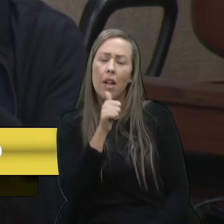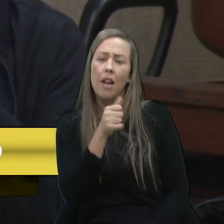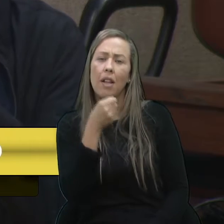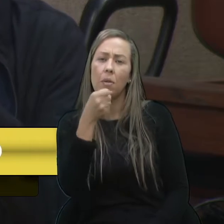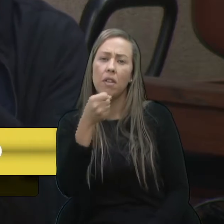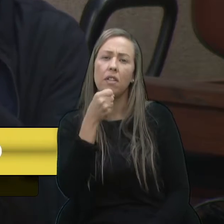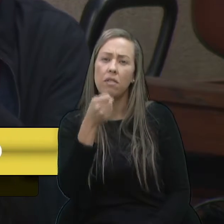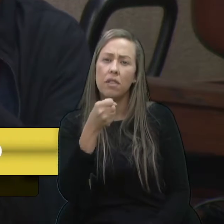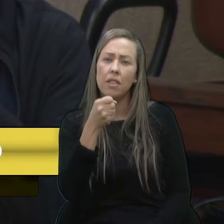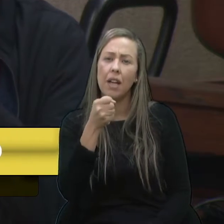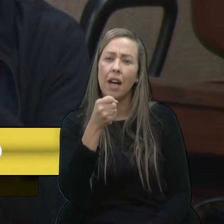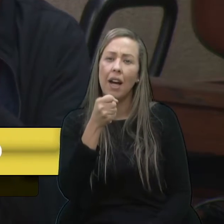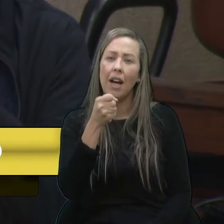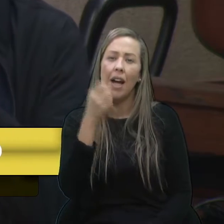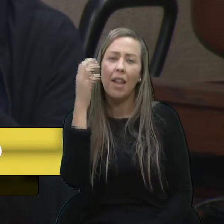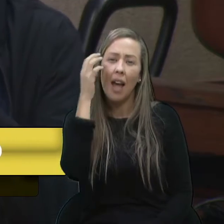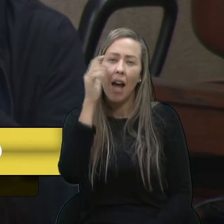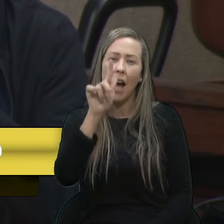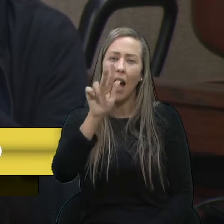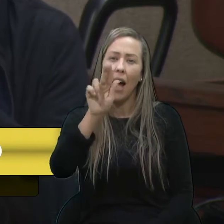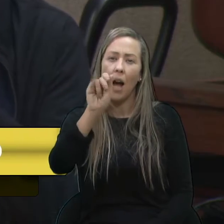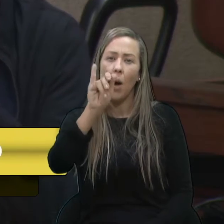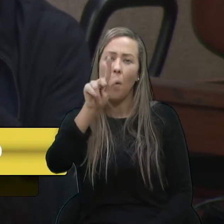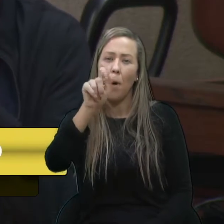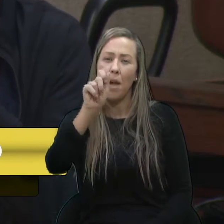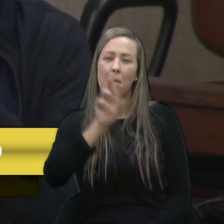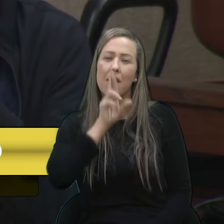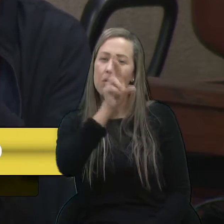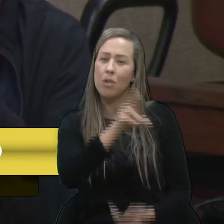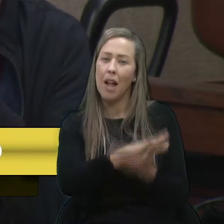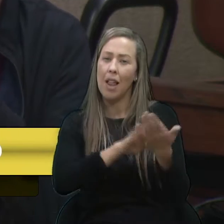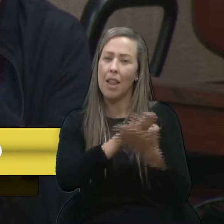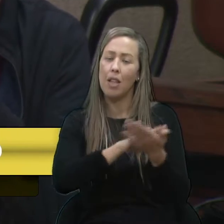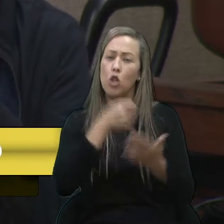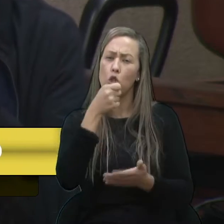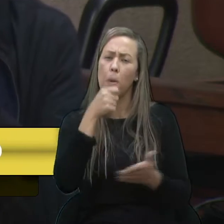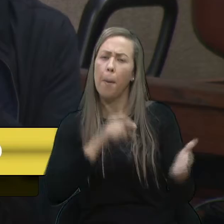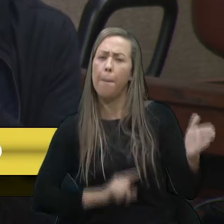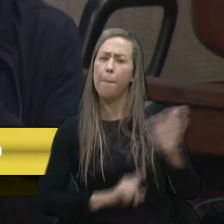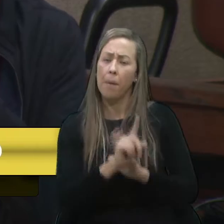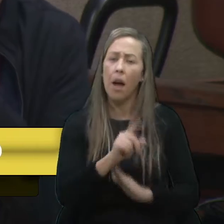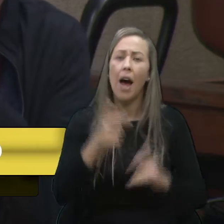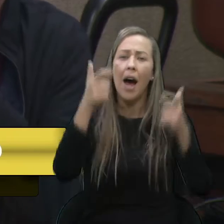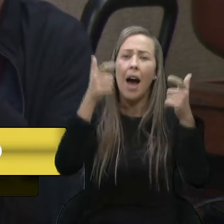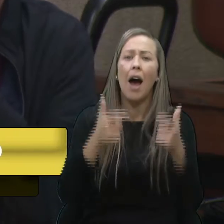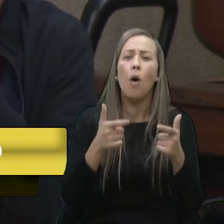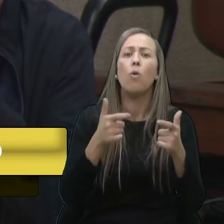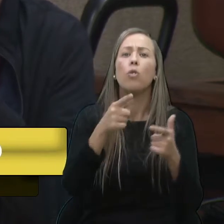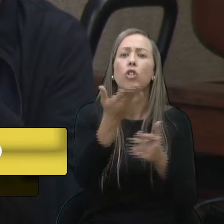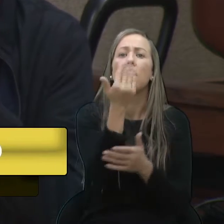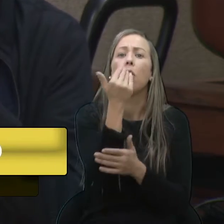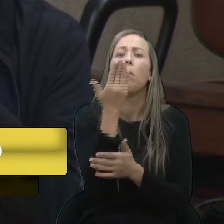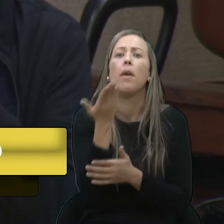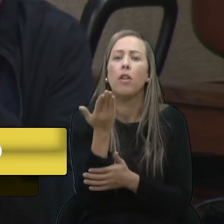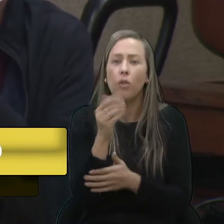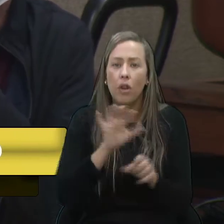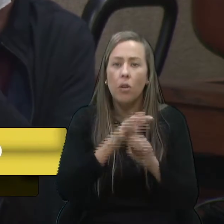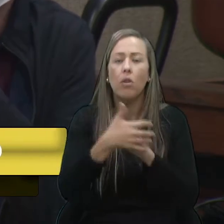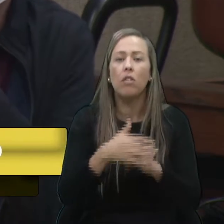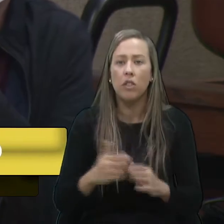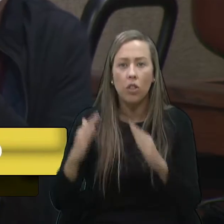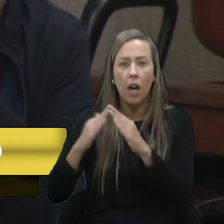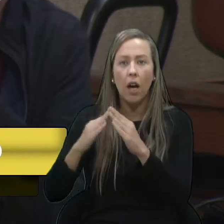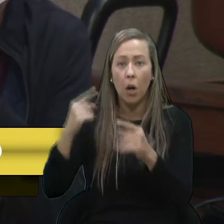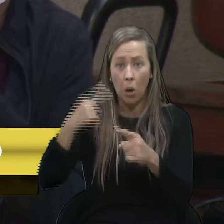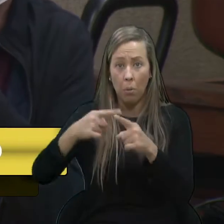entrevista na Guaíba e foi confrontada e não tinha resposta para dar, quando o jornalista pediu onde é que ela estava comendo durante a pandemia. Porque o